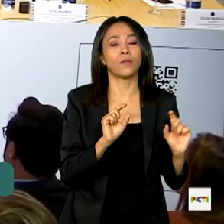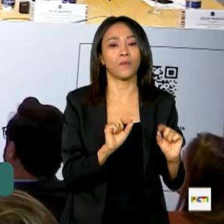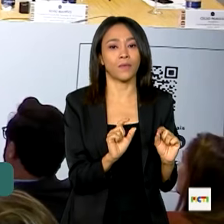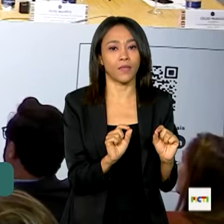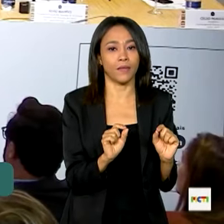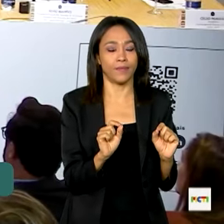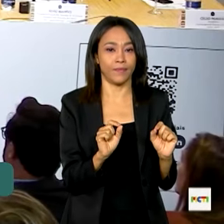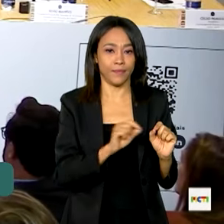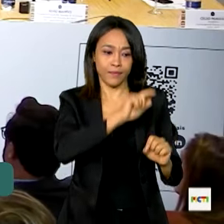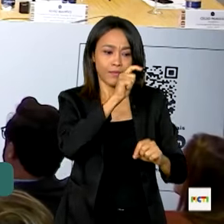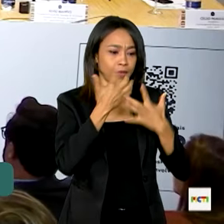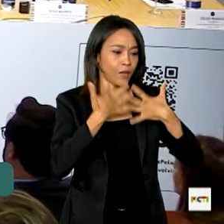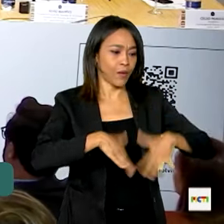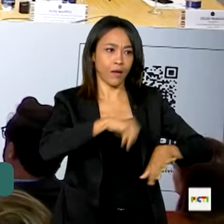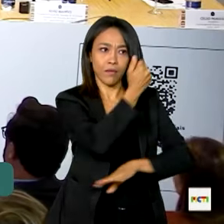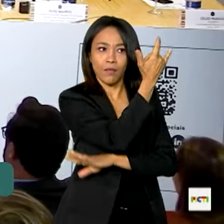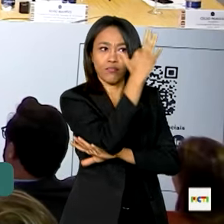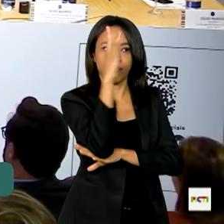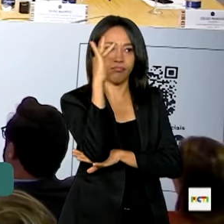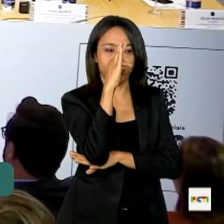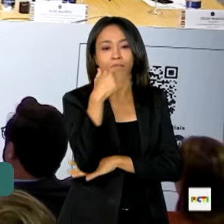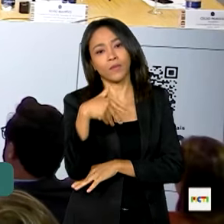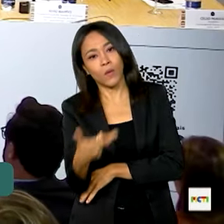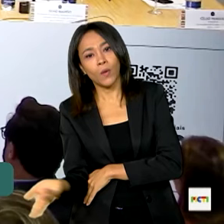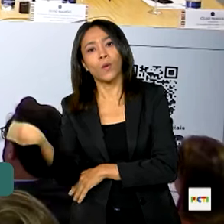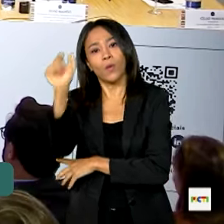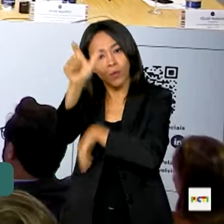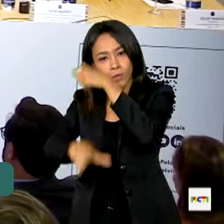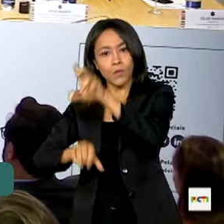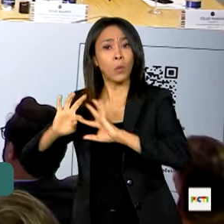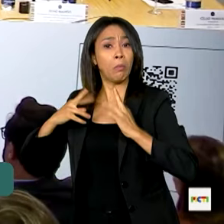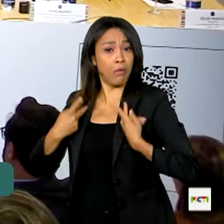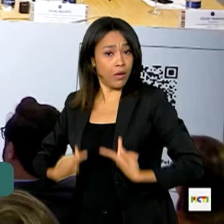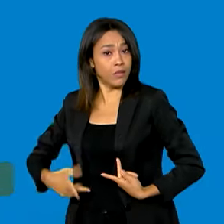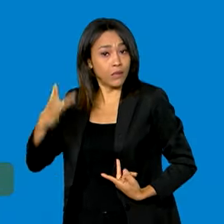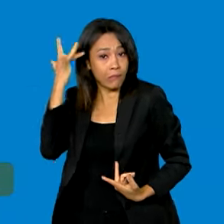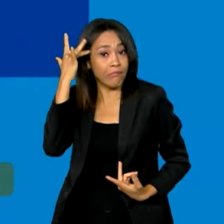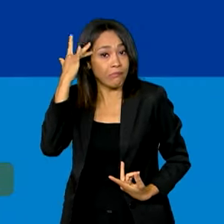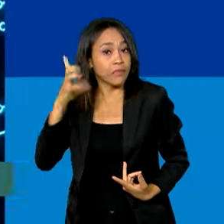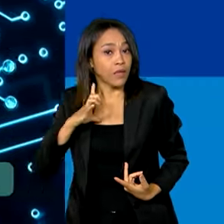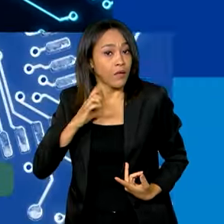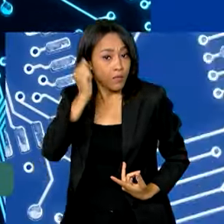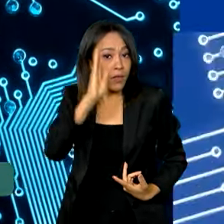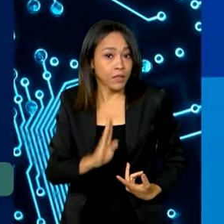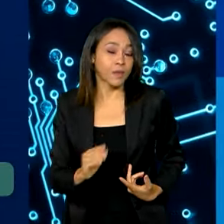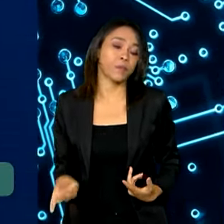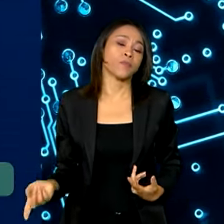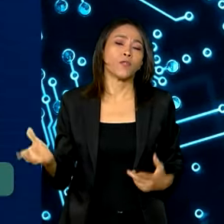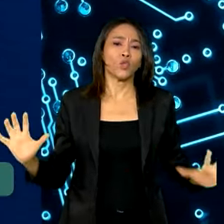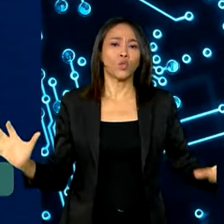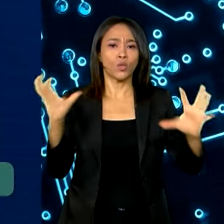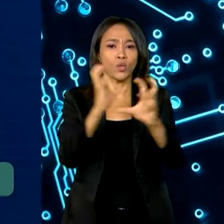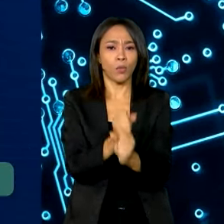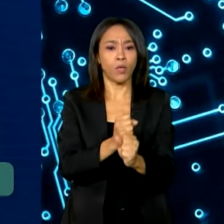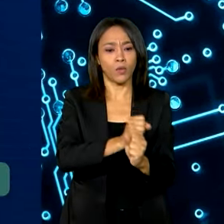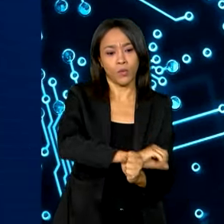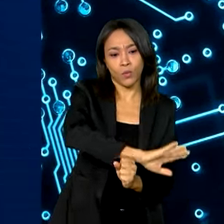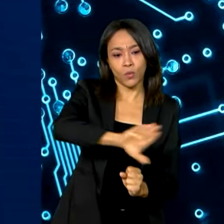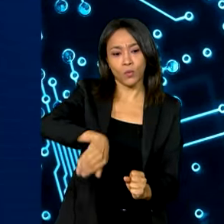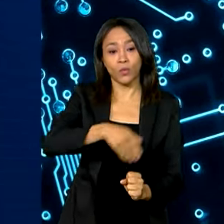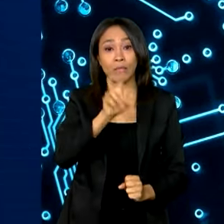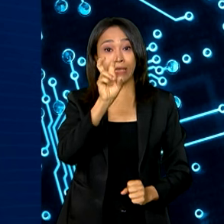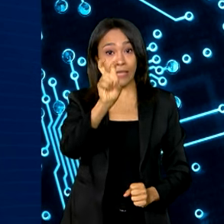da natureza, sejam elas vocações humanas que nós temos no país. Ao todo foram anunciados cinco